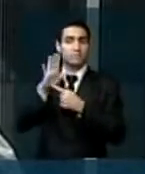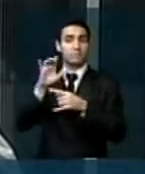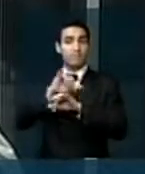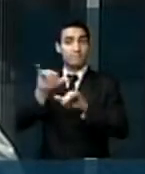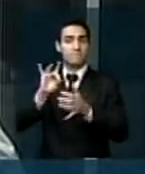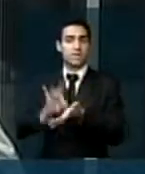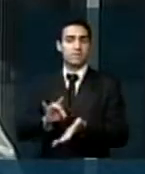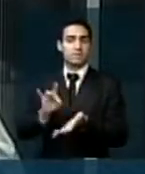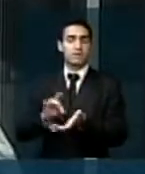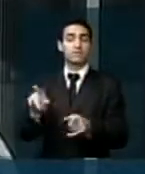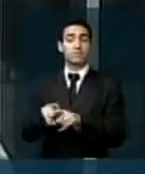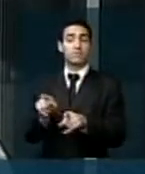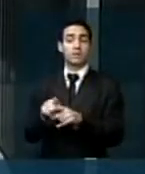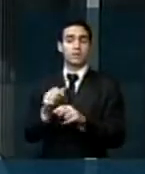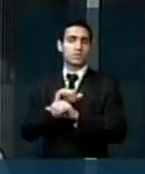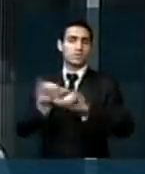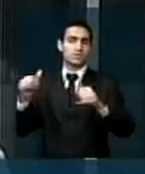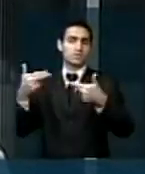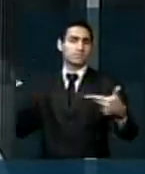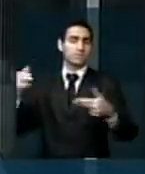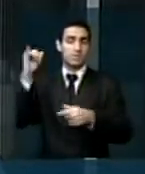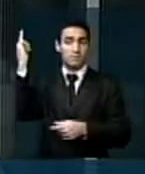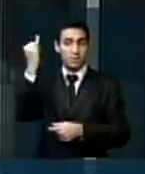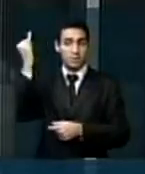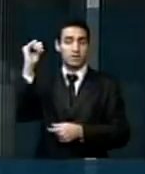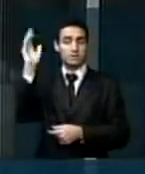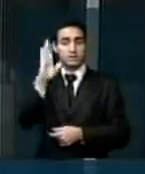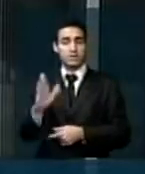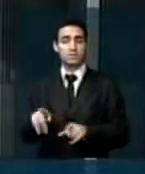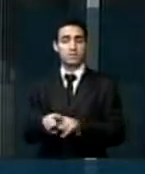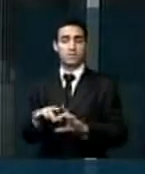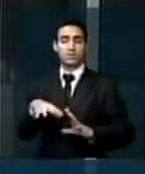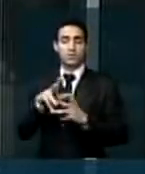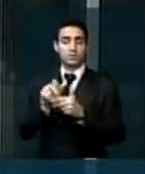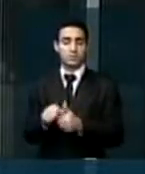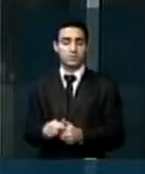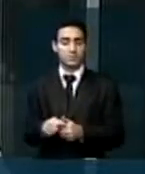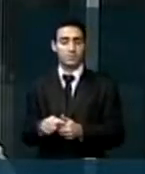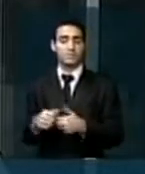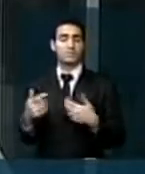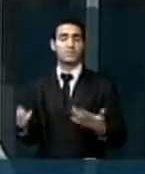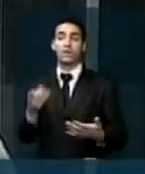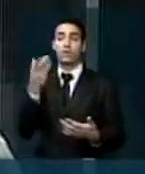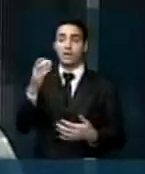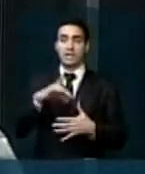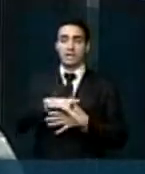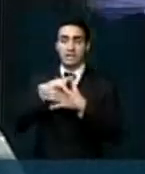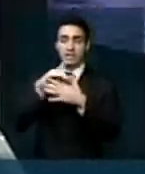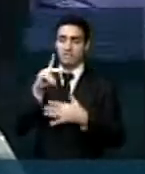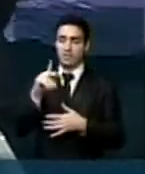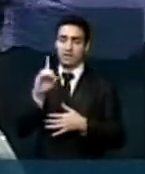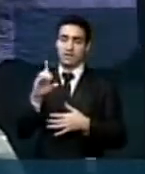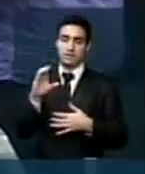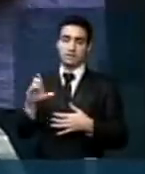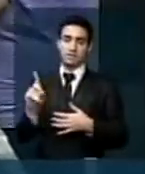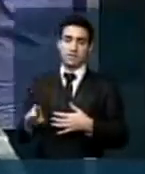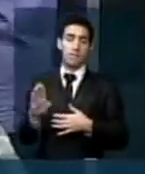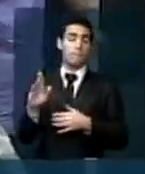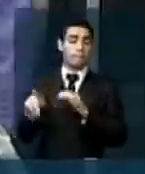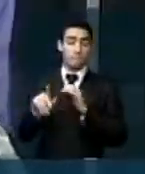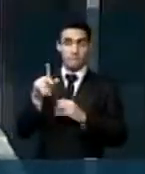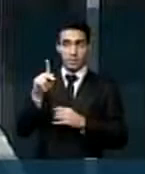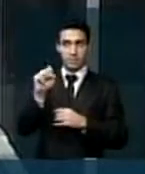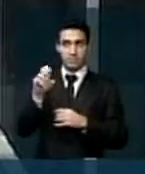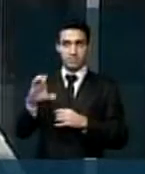das notícias importantes do Brasil e do mundo. E, por isso, que, enquanto líder do PSC nesta casa e